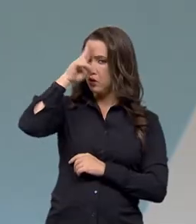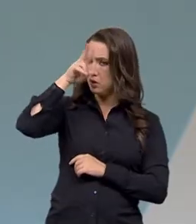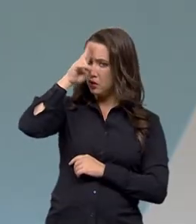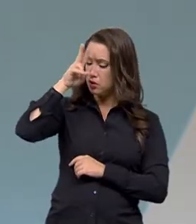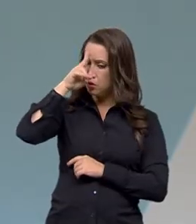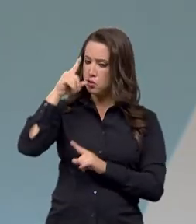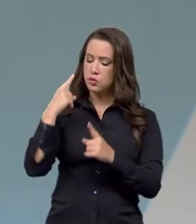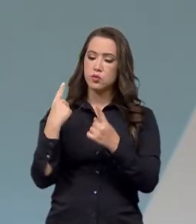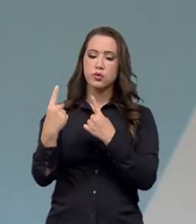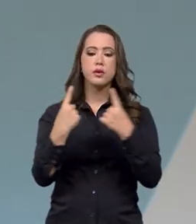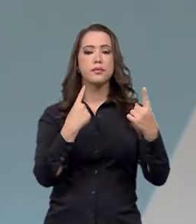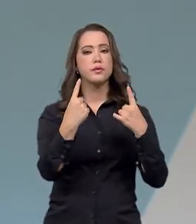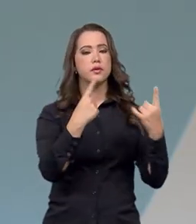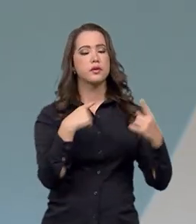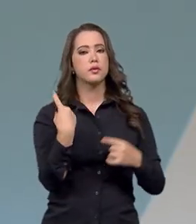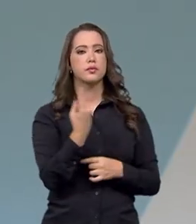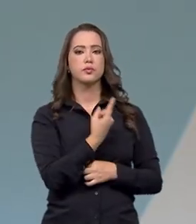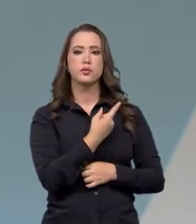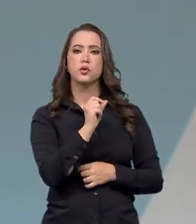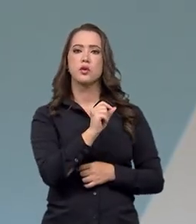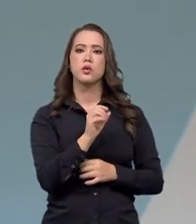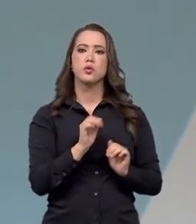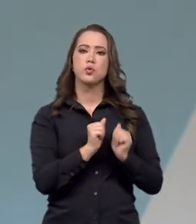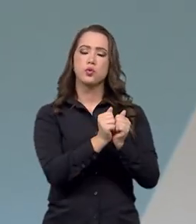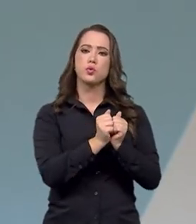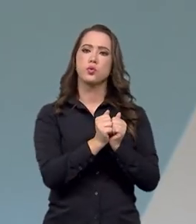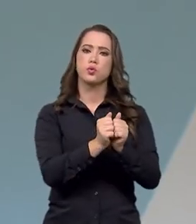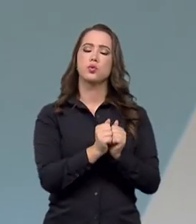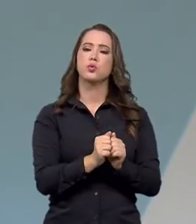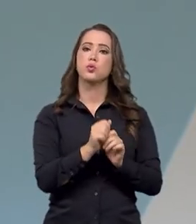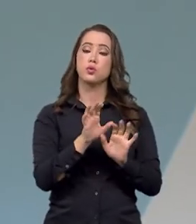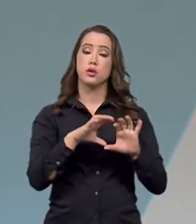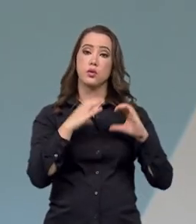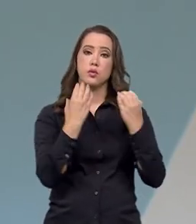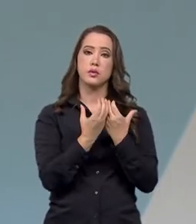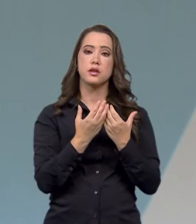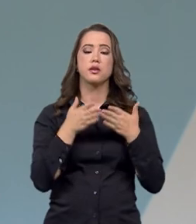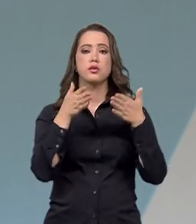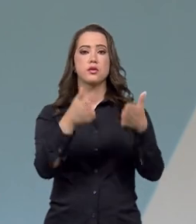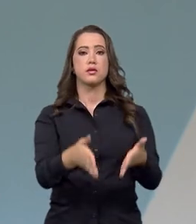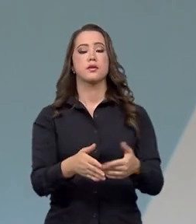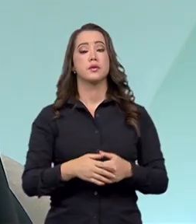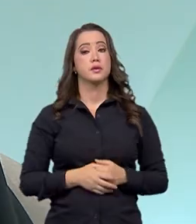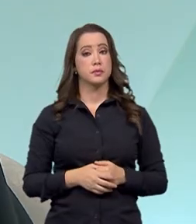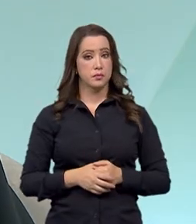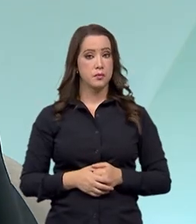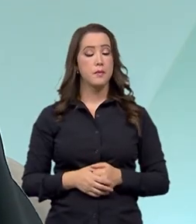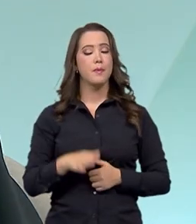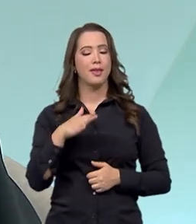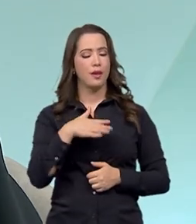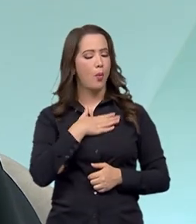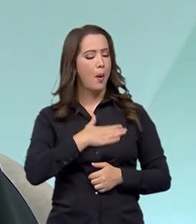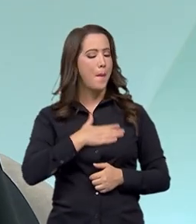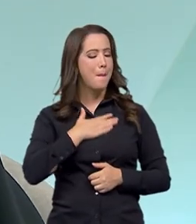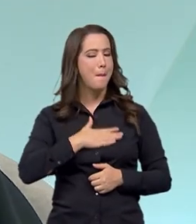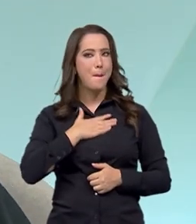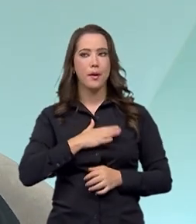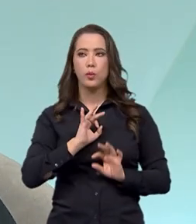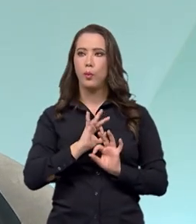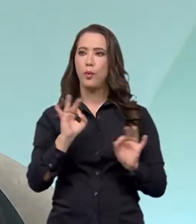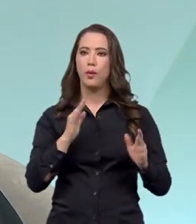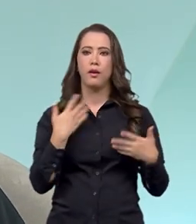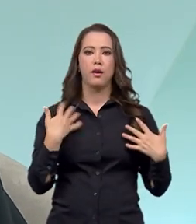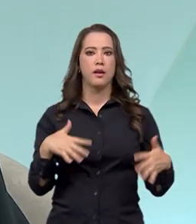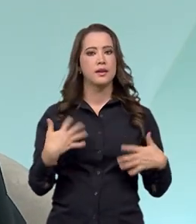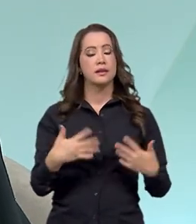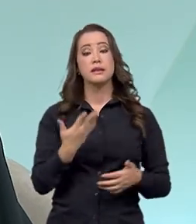de cada um que convive naquele bem ali, daquela comunidade que frequenta aquele bem. Então, é um prazer menarrável a